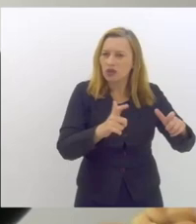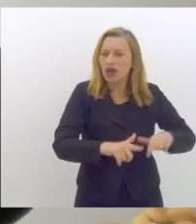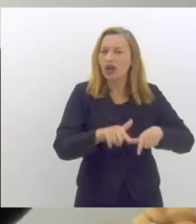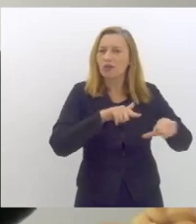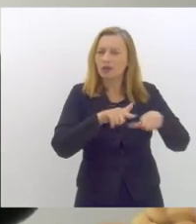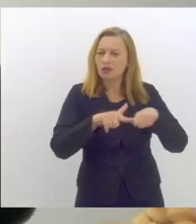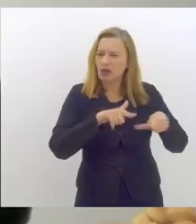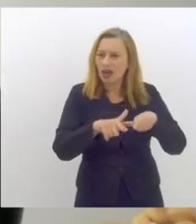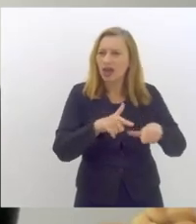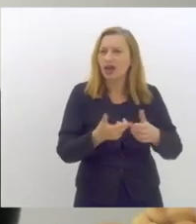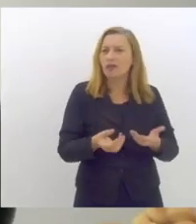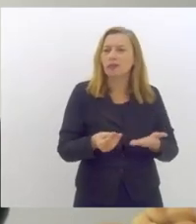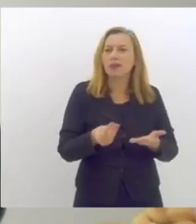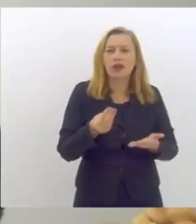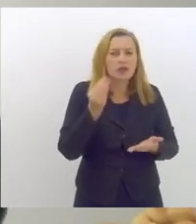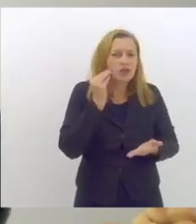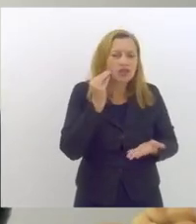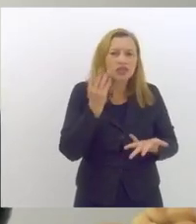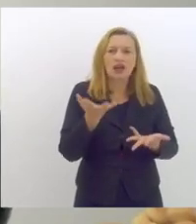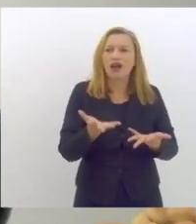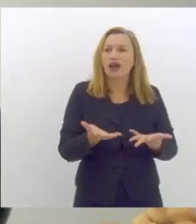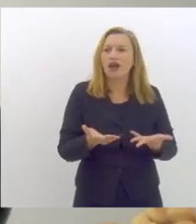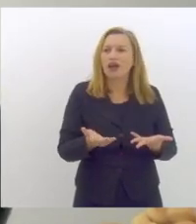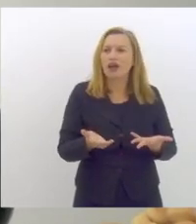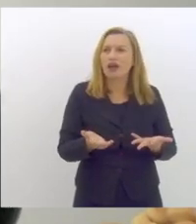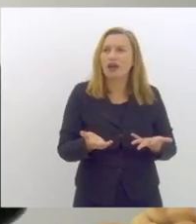para tentar tirar um pouco